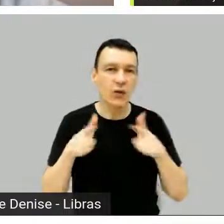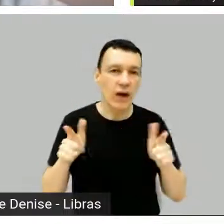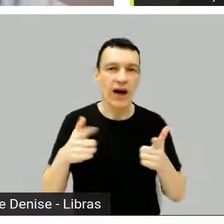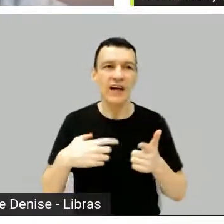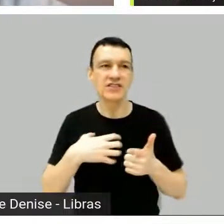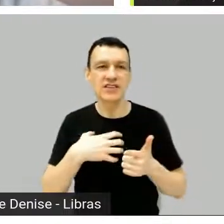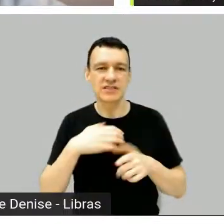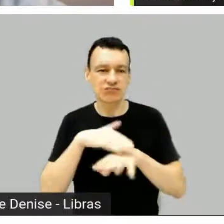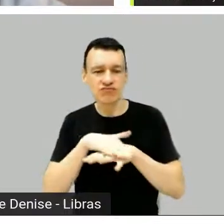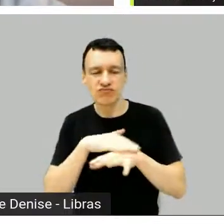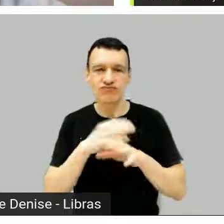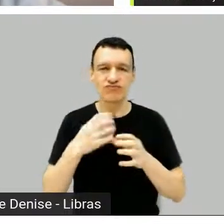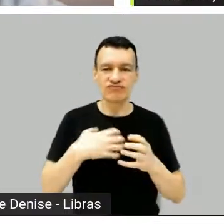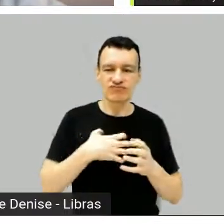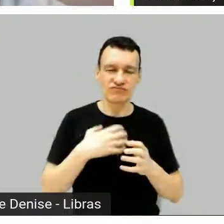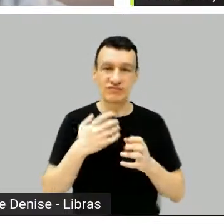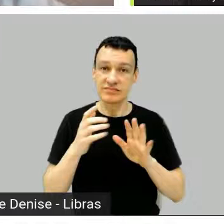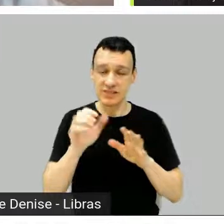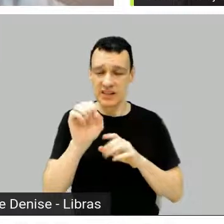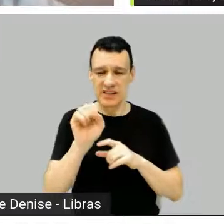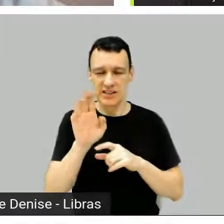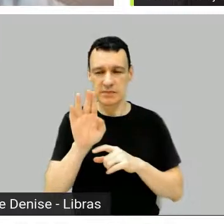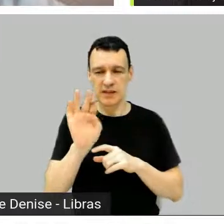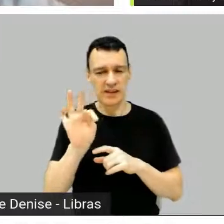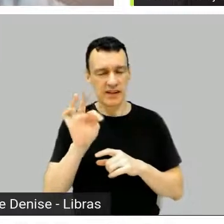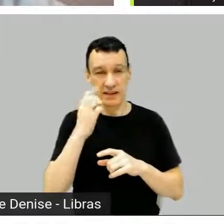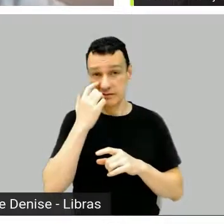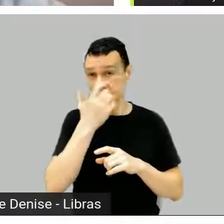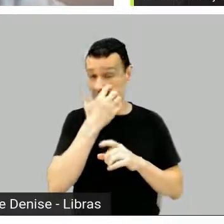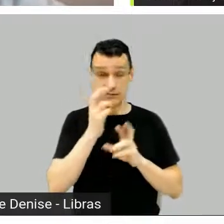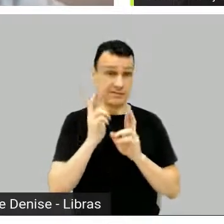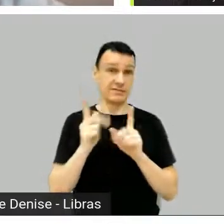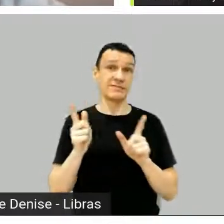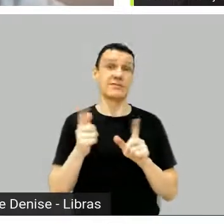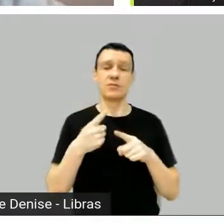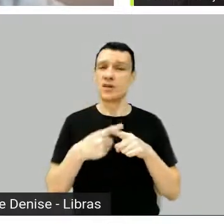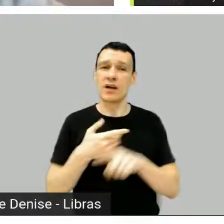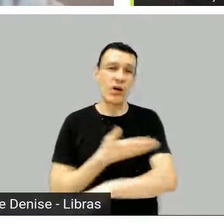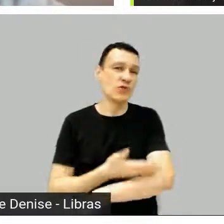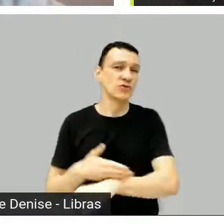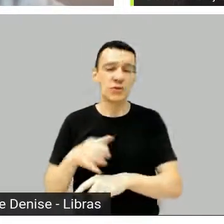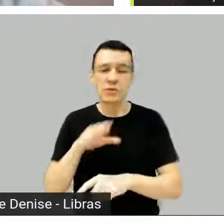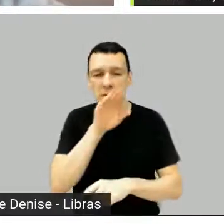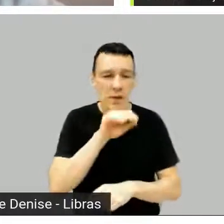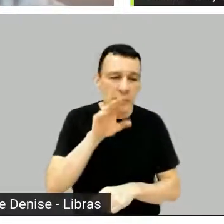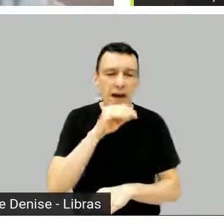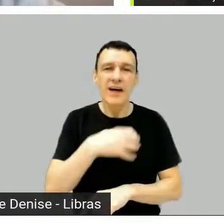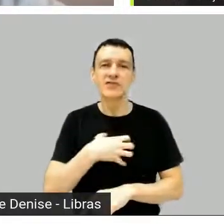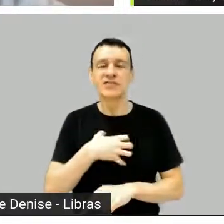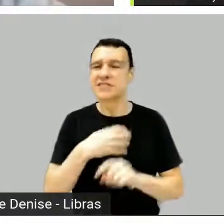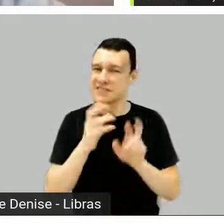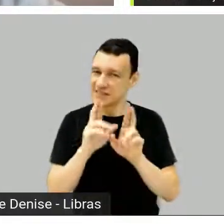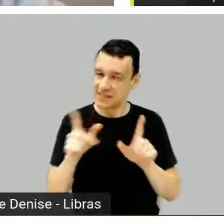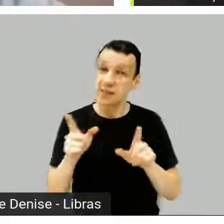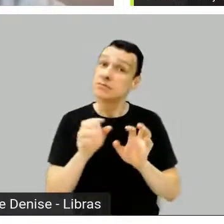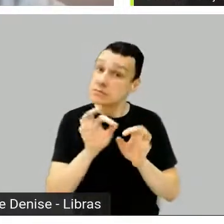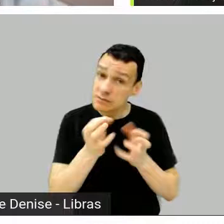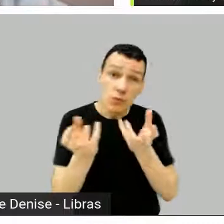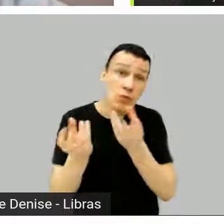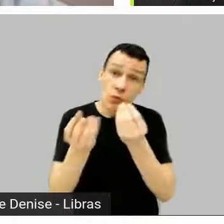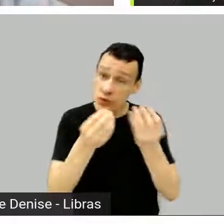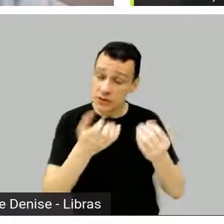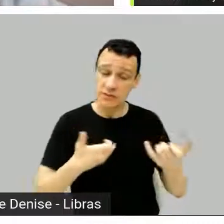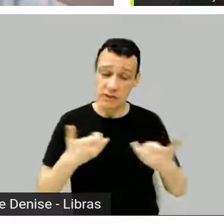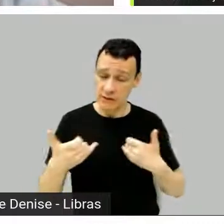SBT, acho que foi uma coisa que muita gente reparou. Eu acompanhava o Twitter na época e eram os